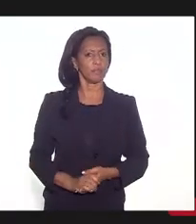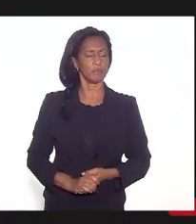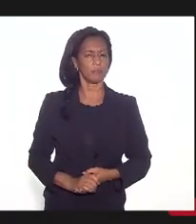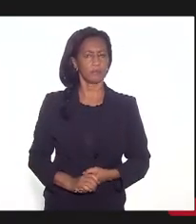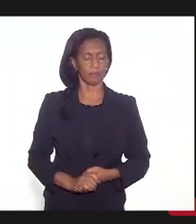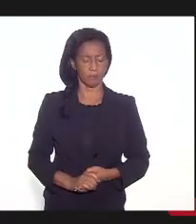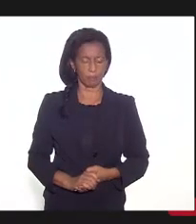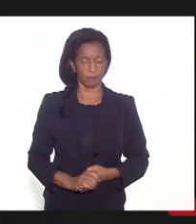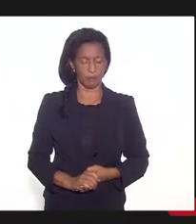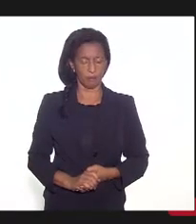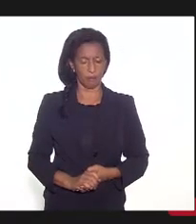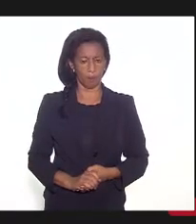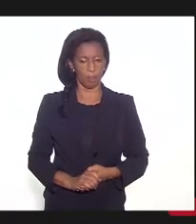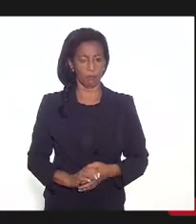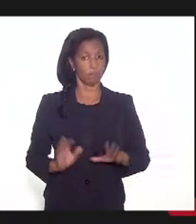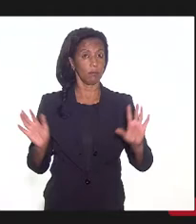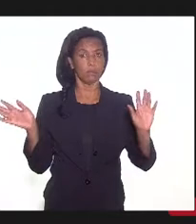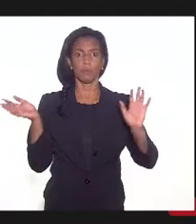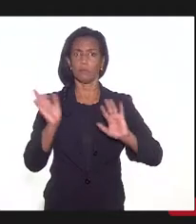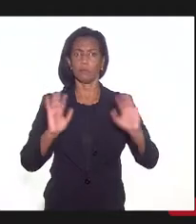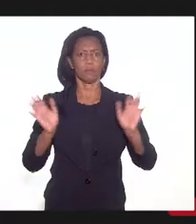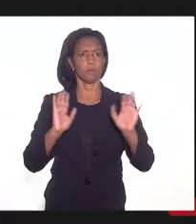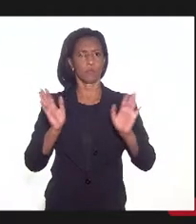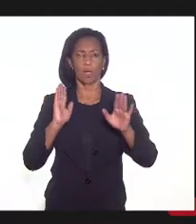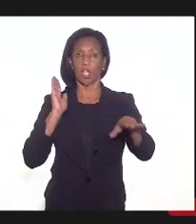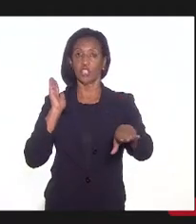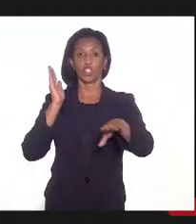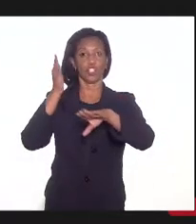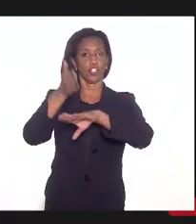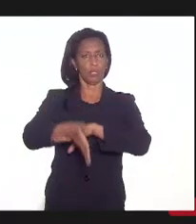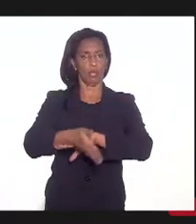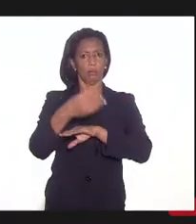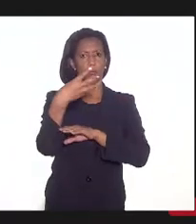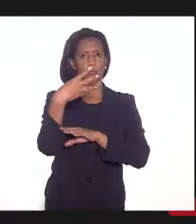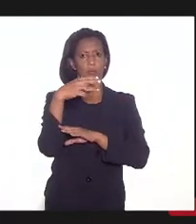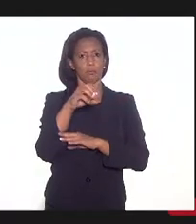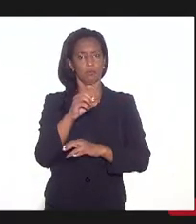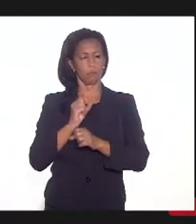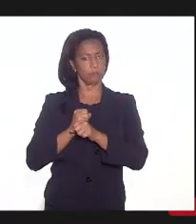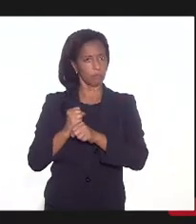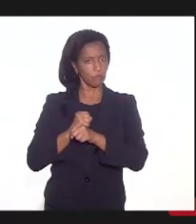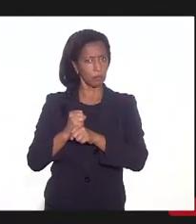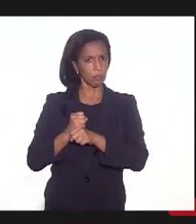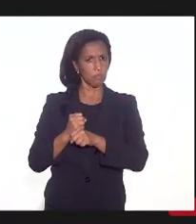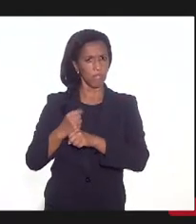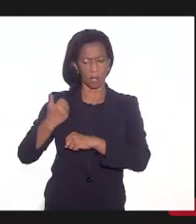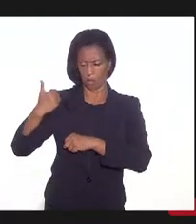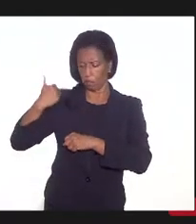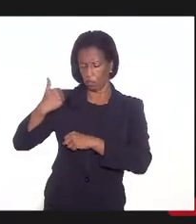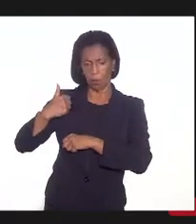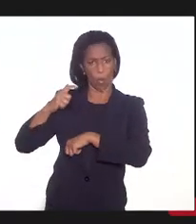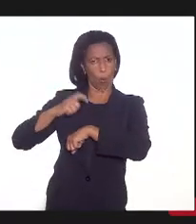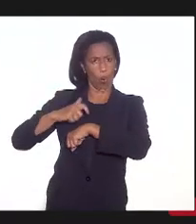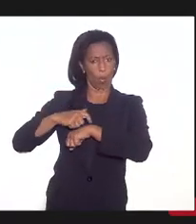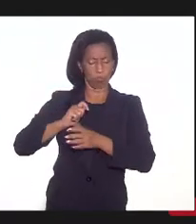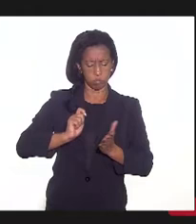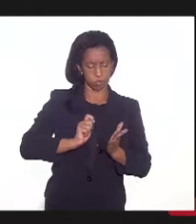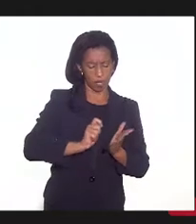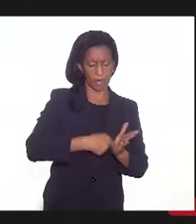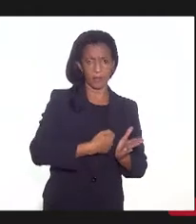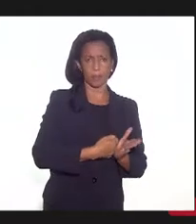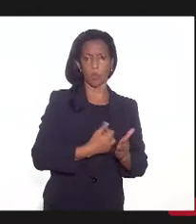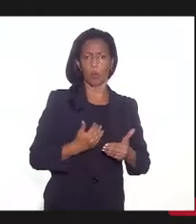Não. Ele é direto, 30 anos, já contando desde o momento da assinatura.